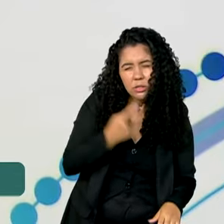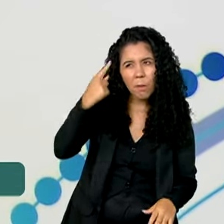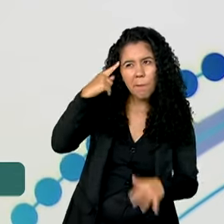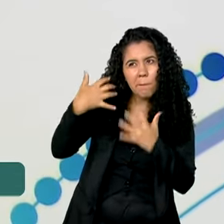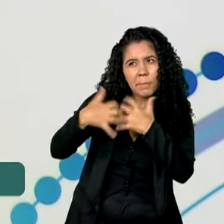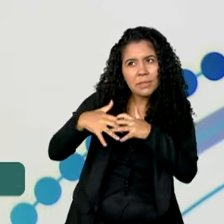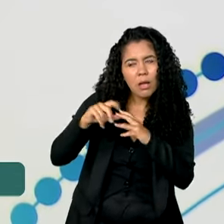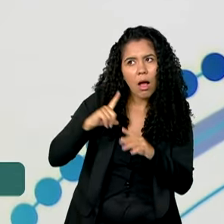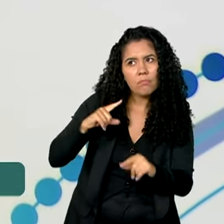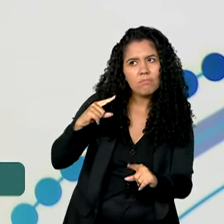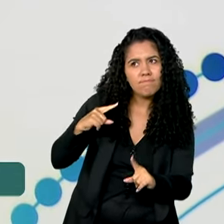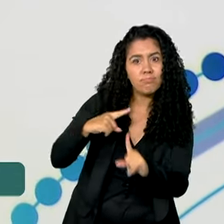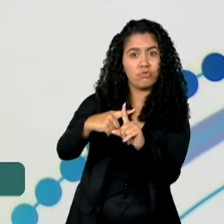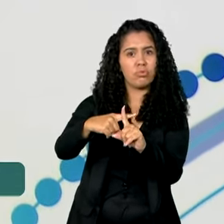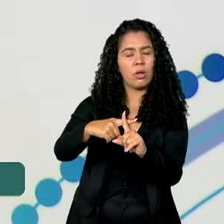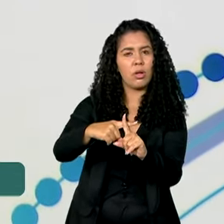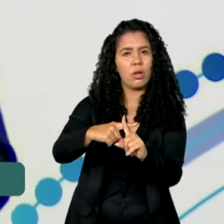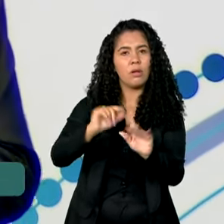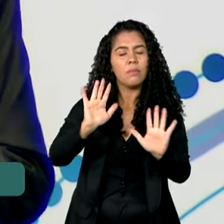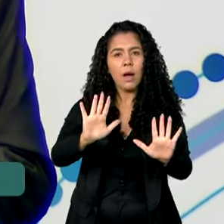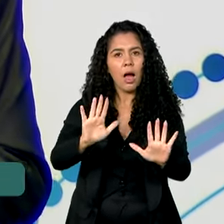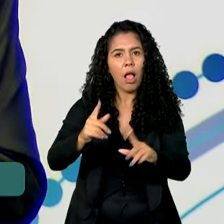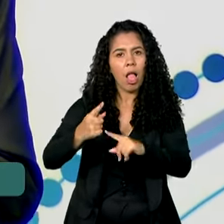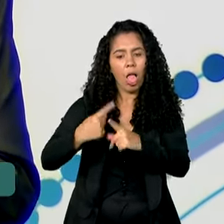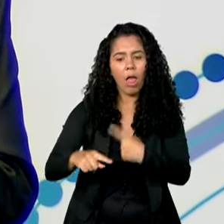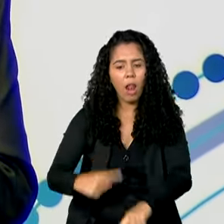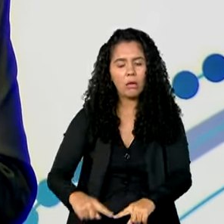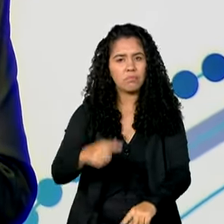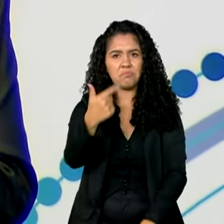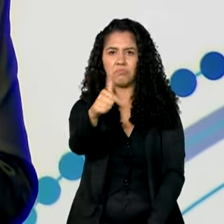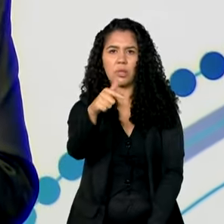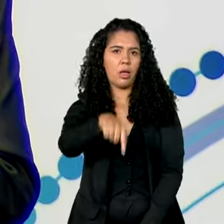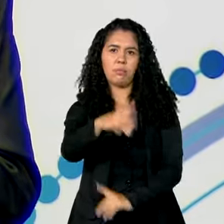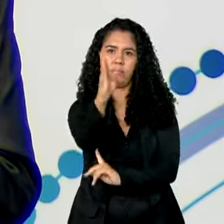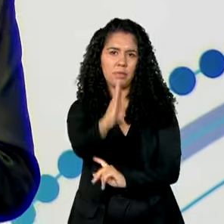forma positiva, não há retrocesso nesse país.